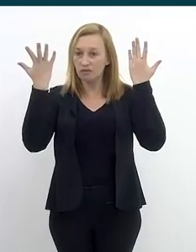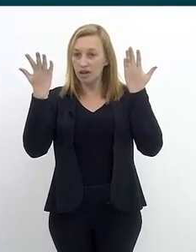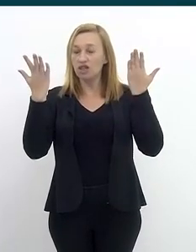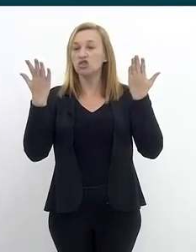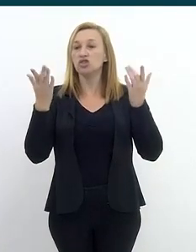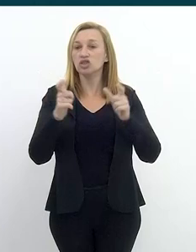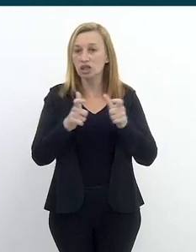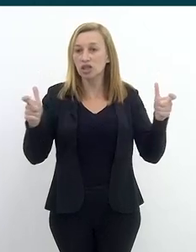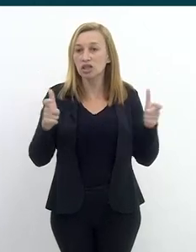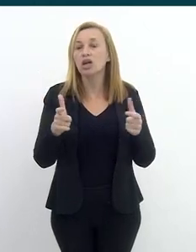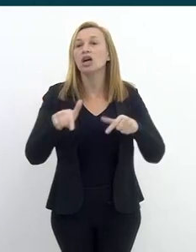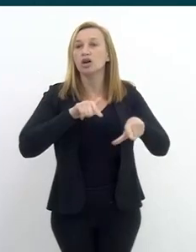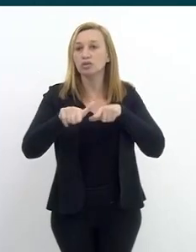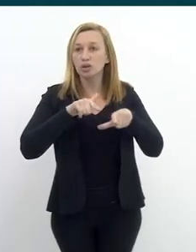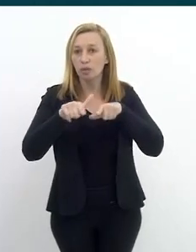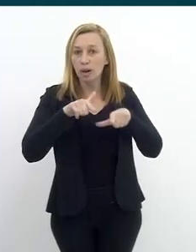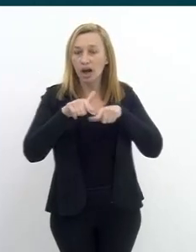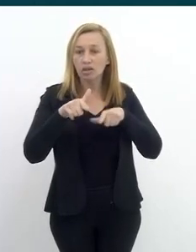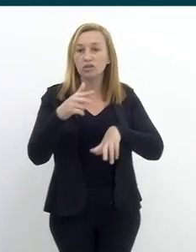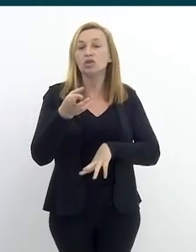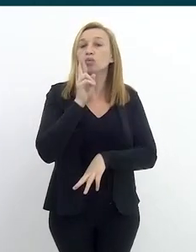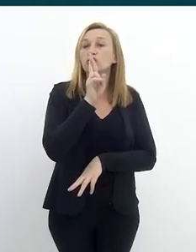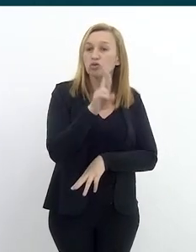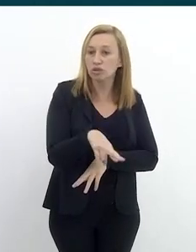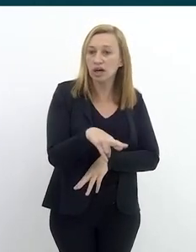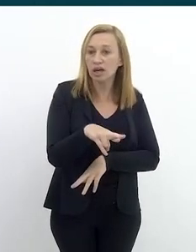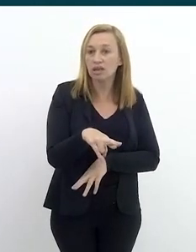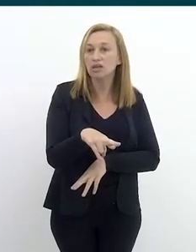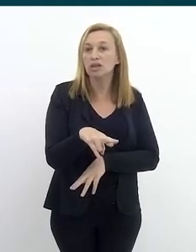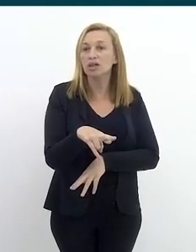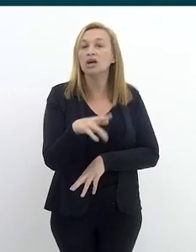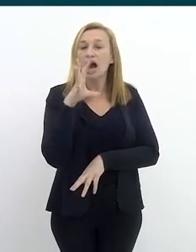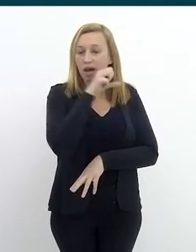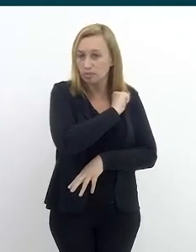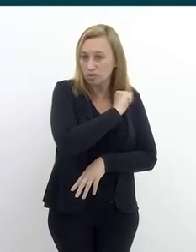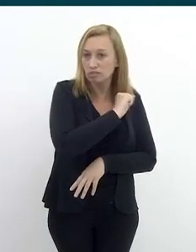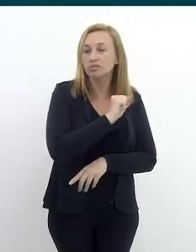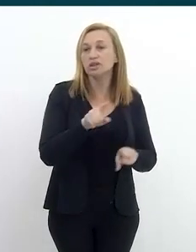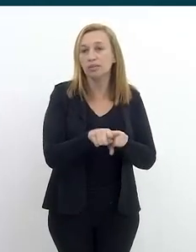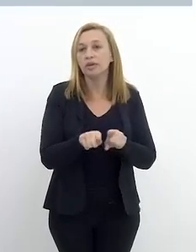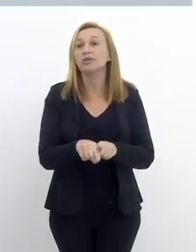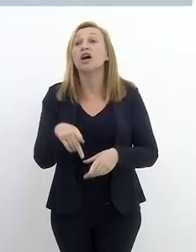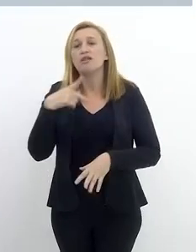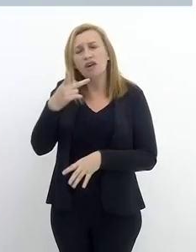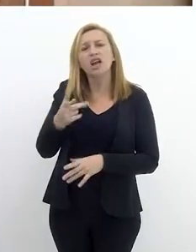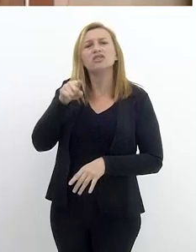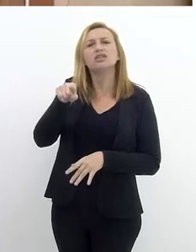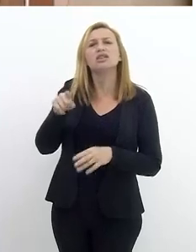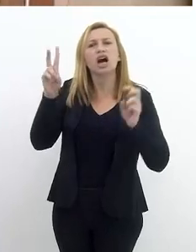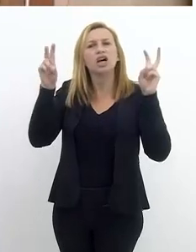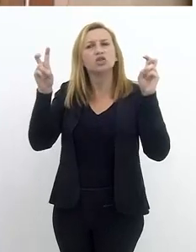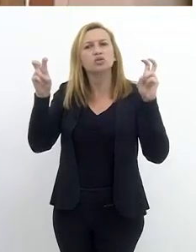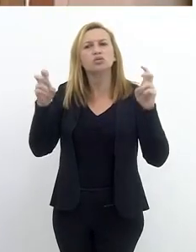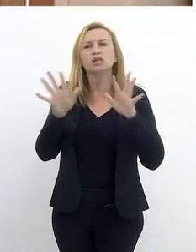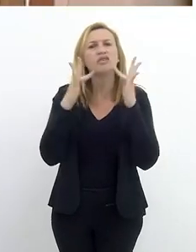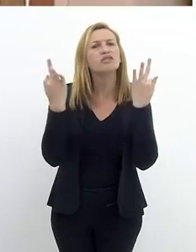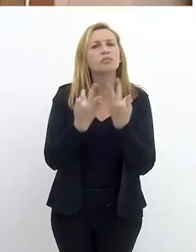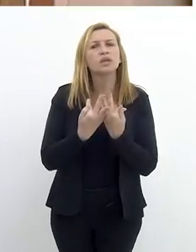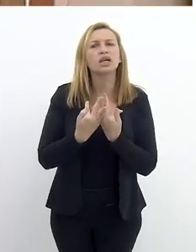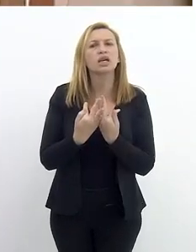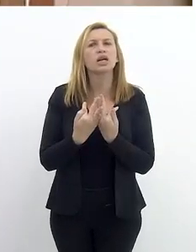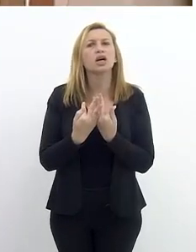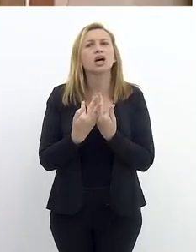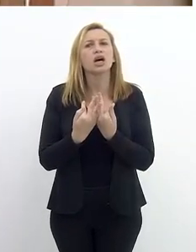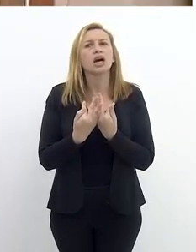grande porte. É um trabalho que acaba tendo um resultado ali meio que imediato também. Então, falando nessa questão da